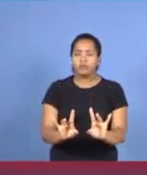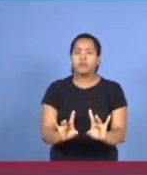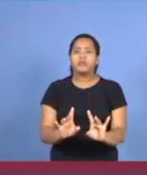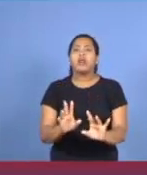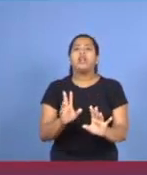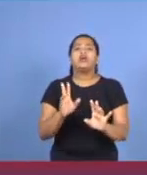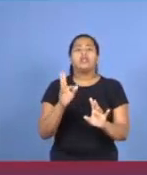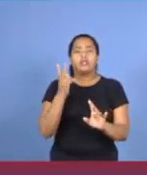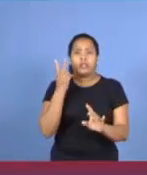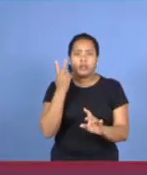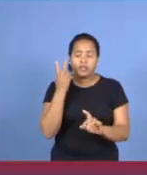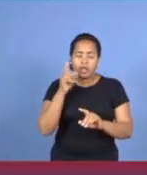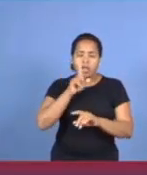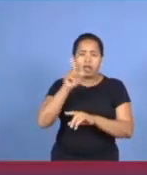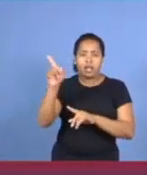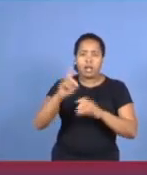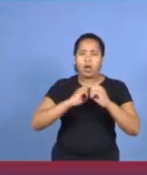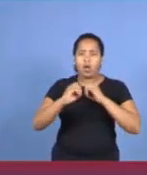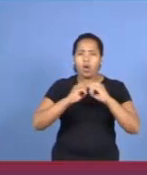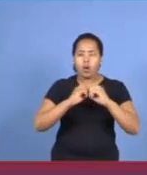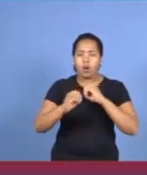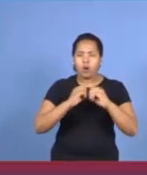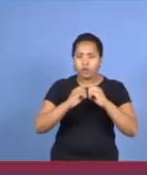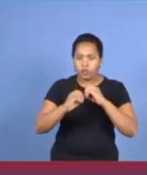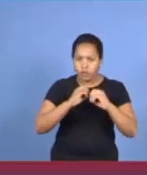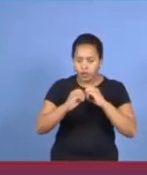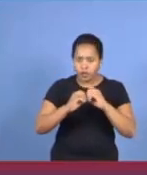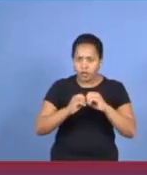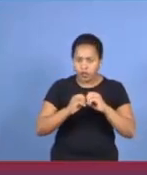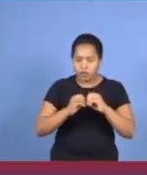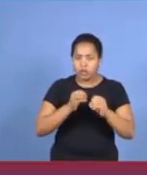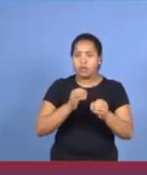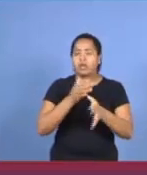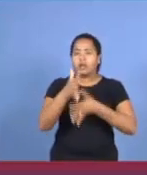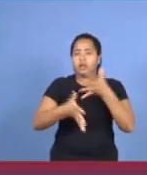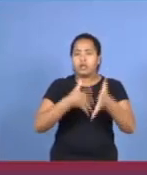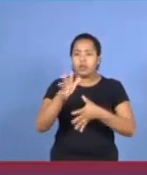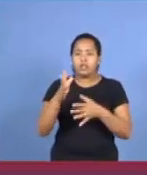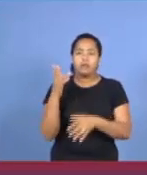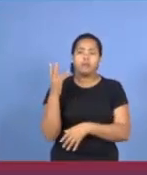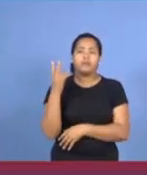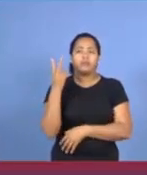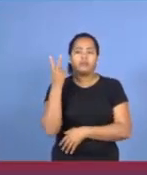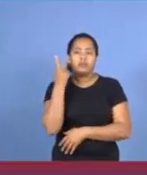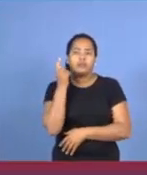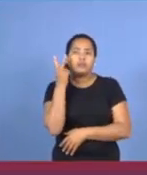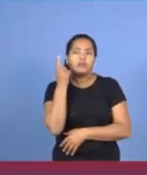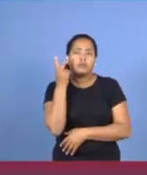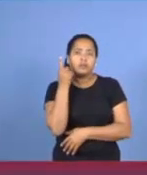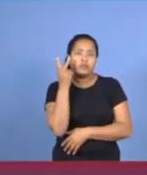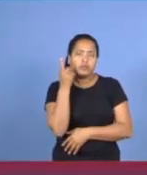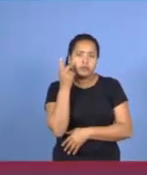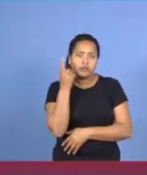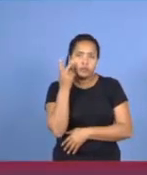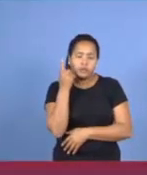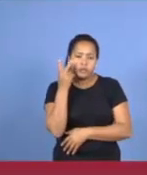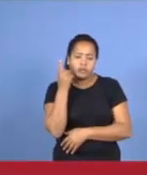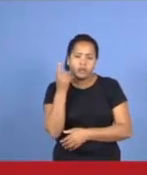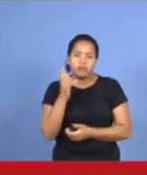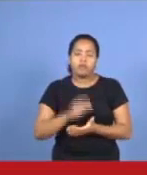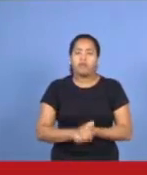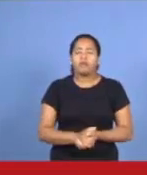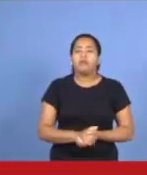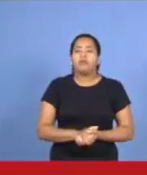Sinais, Libras, na oficina de Libras de Jurema, lá no estado de, no Ceará, na capital, em